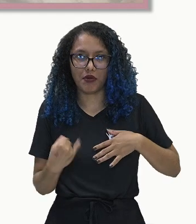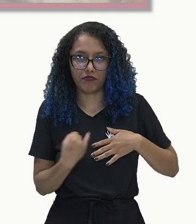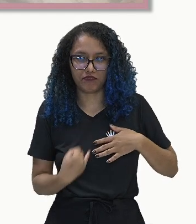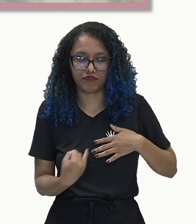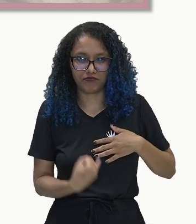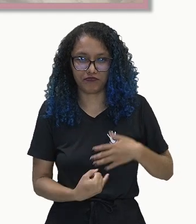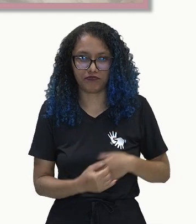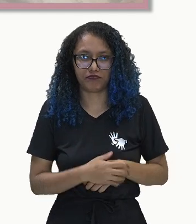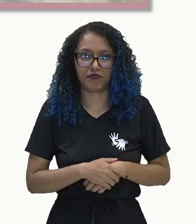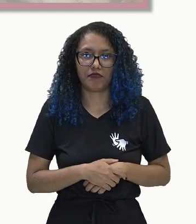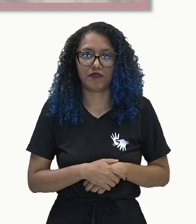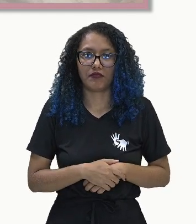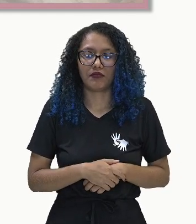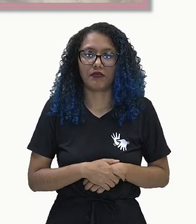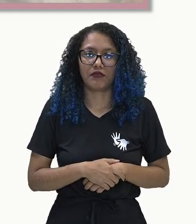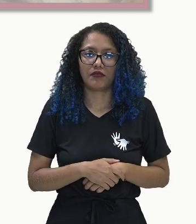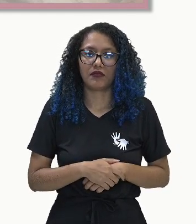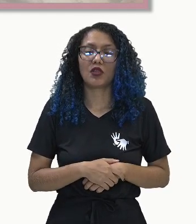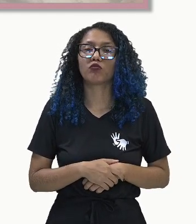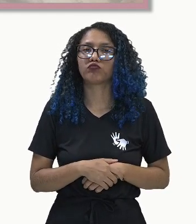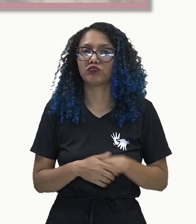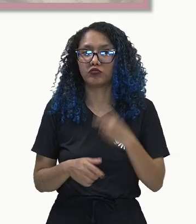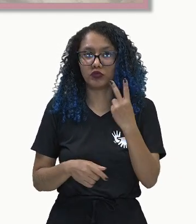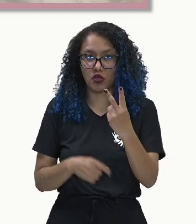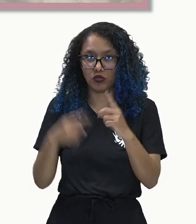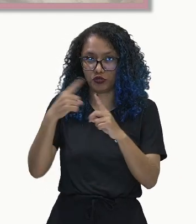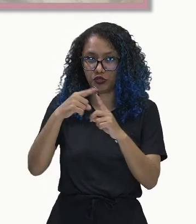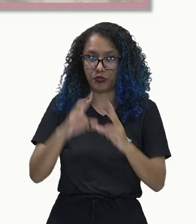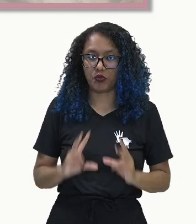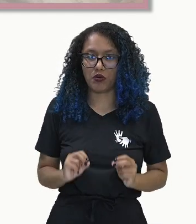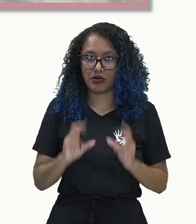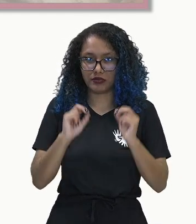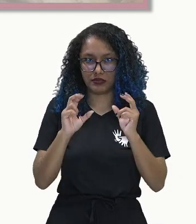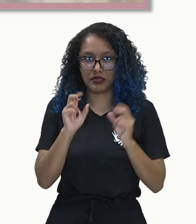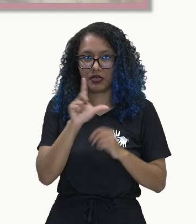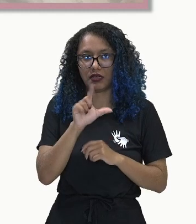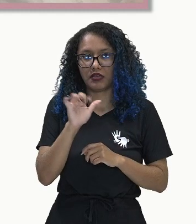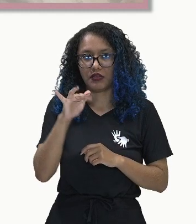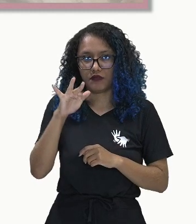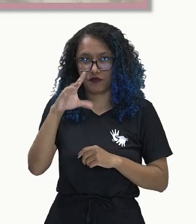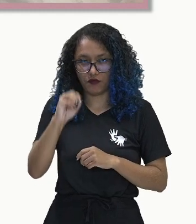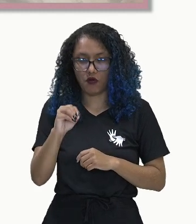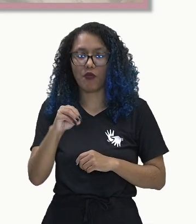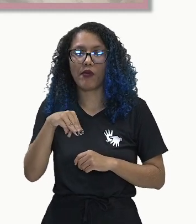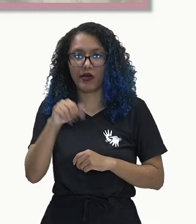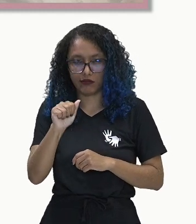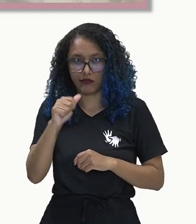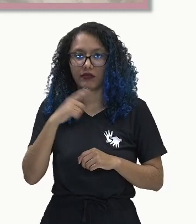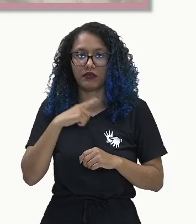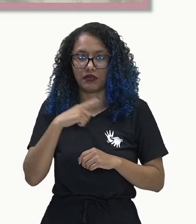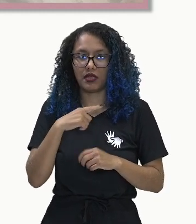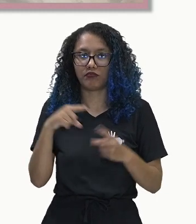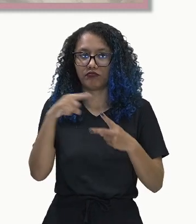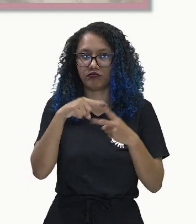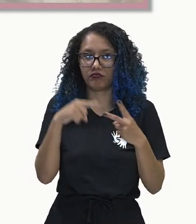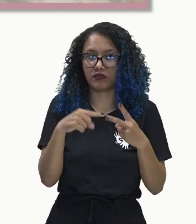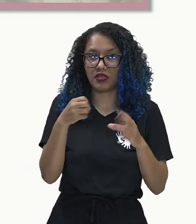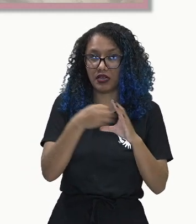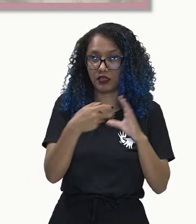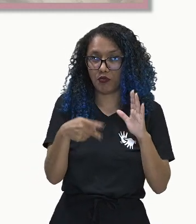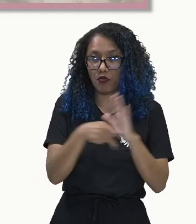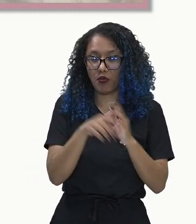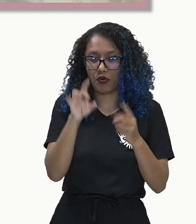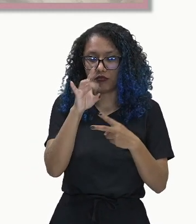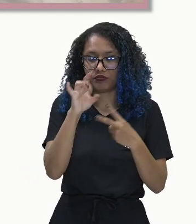Existem dois tipos de linfomas, e cada um deles com características específicas. As causas